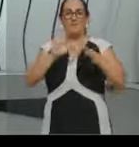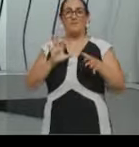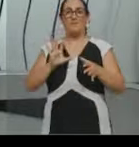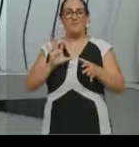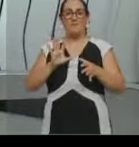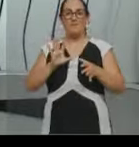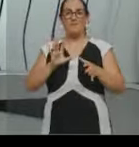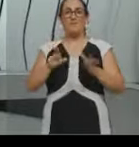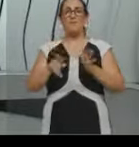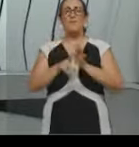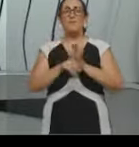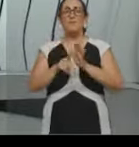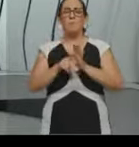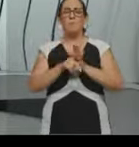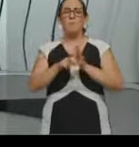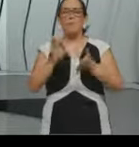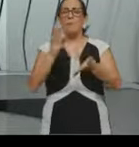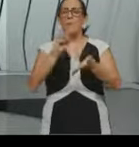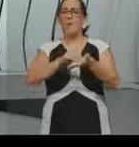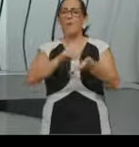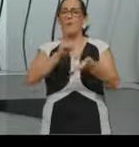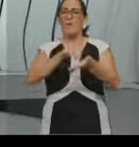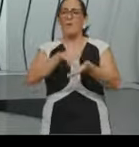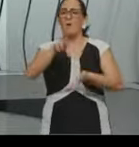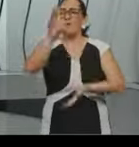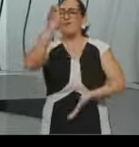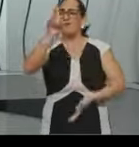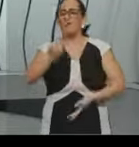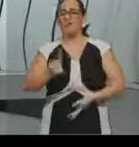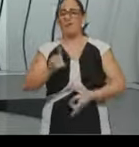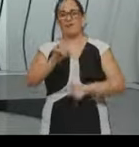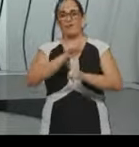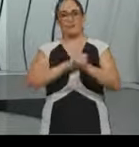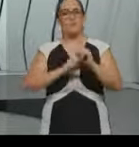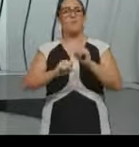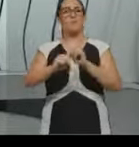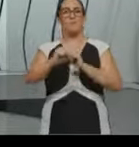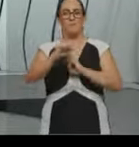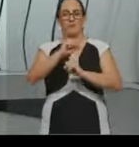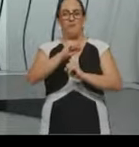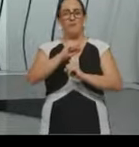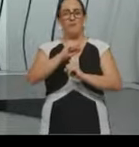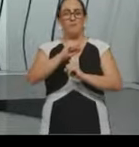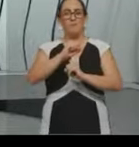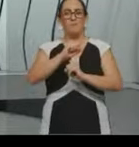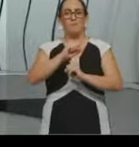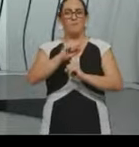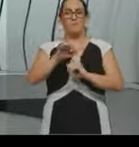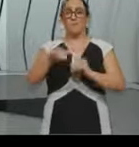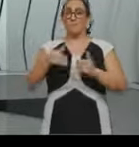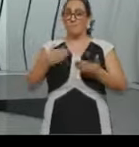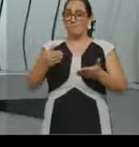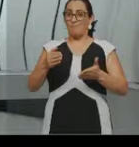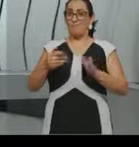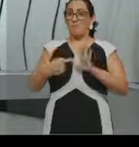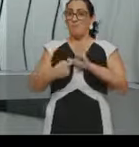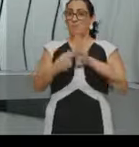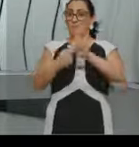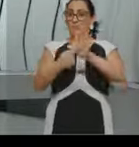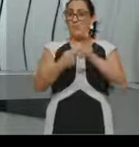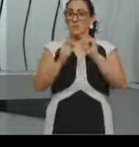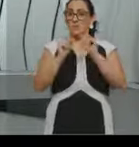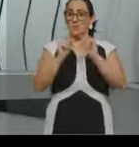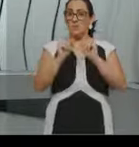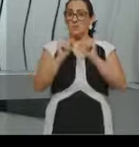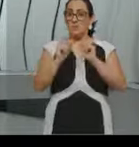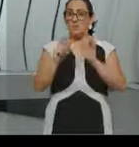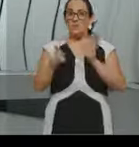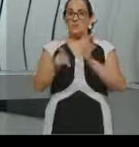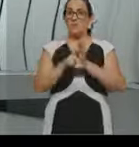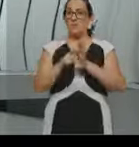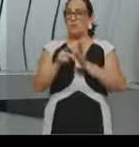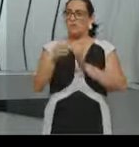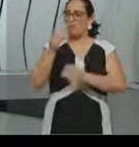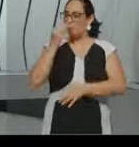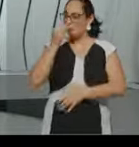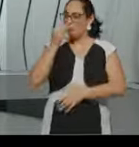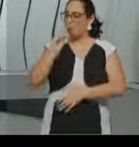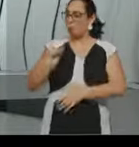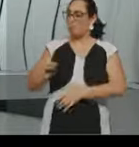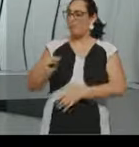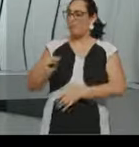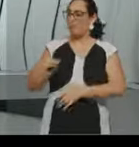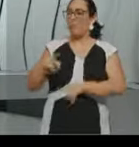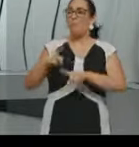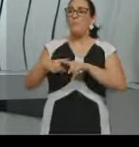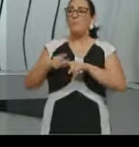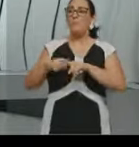direitos sociais, muito pelo contrário, né? O que marca a nossa Constituição é uma grande exclusão. Ou seja, nós temos muitos grupos